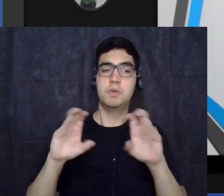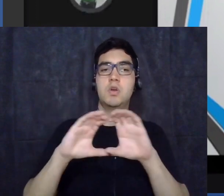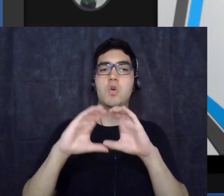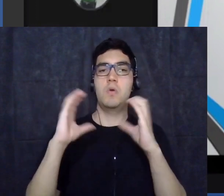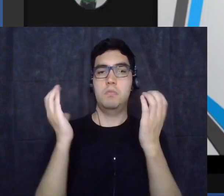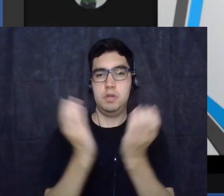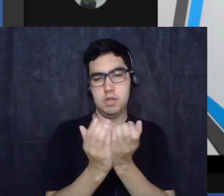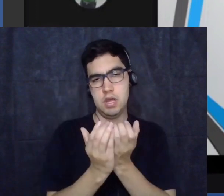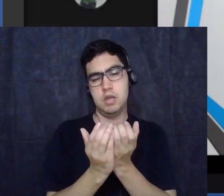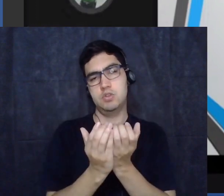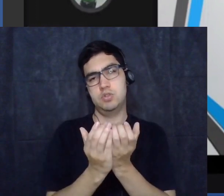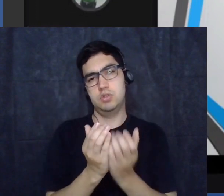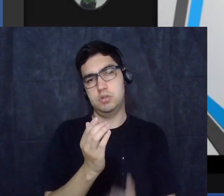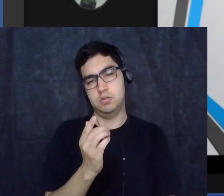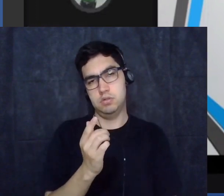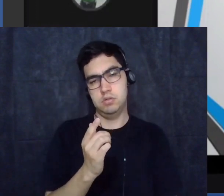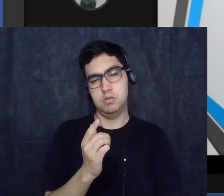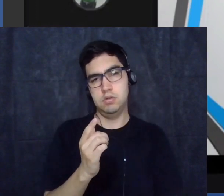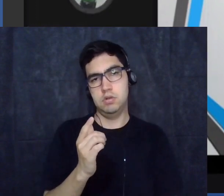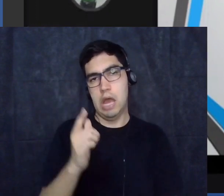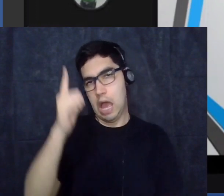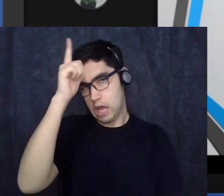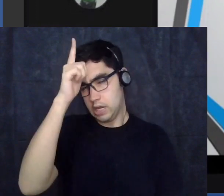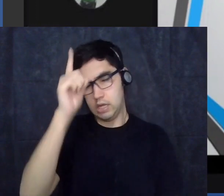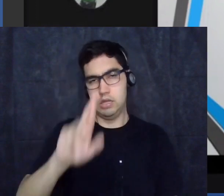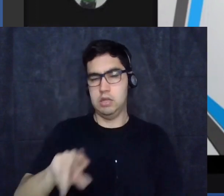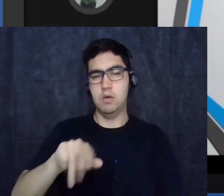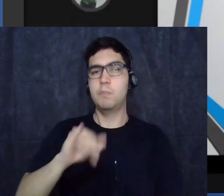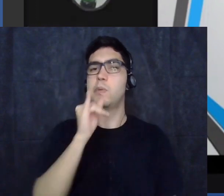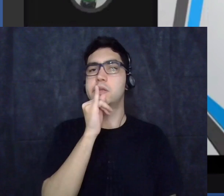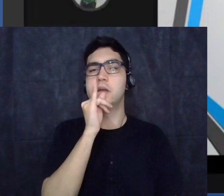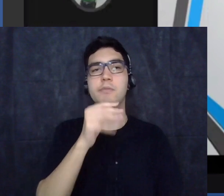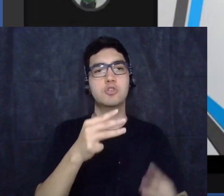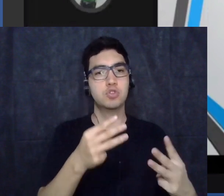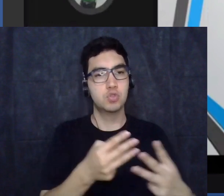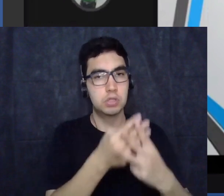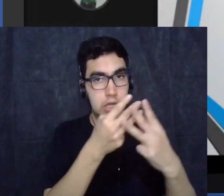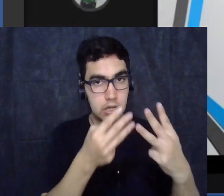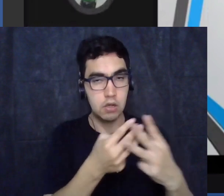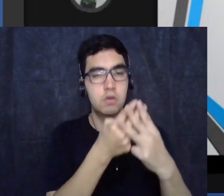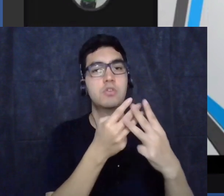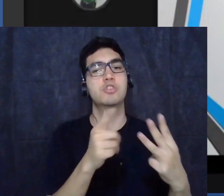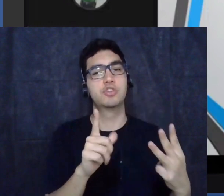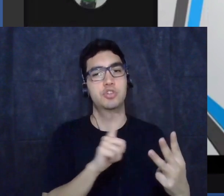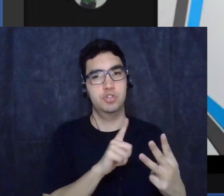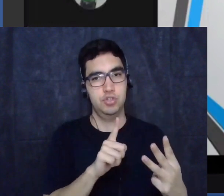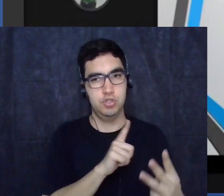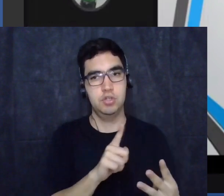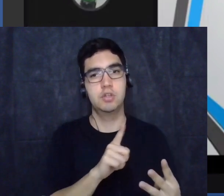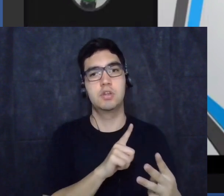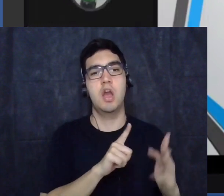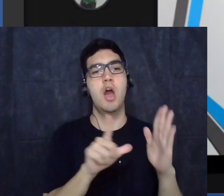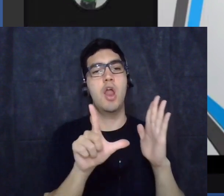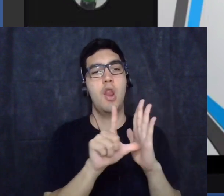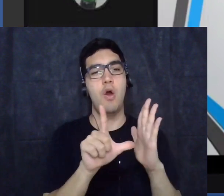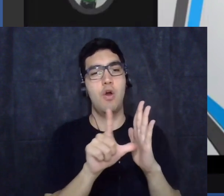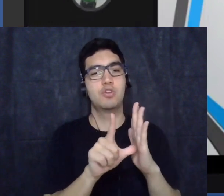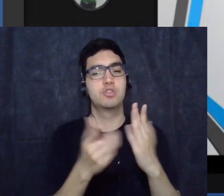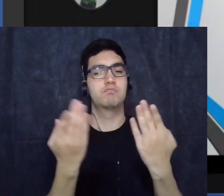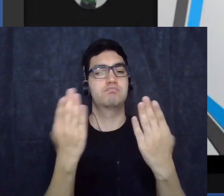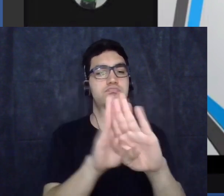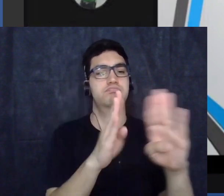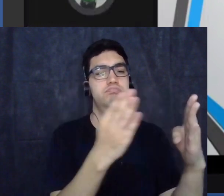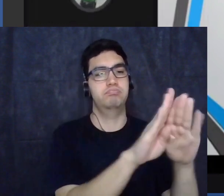colocamos judeus nós tivemos então não só o boicote a lojas mas a noite dos